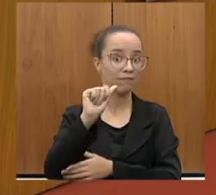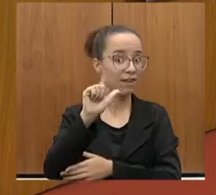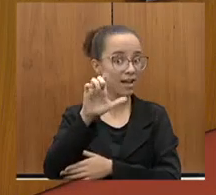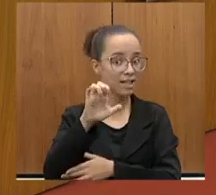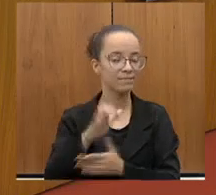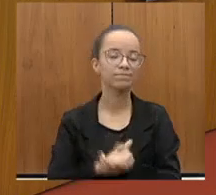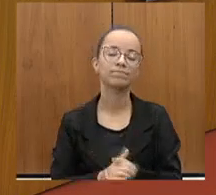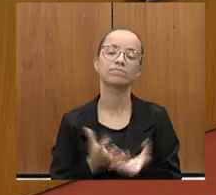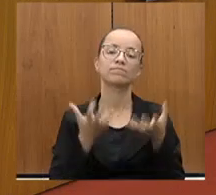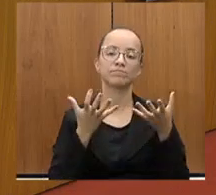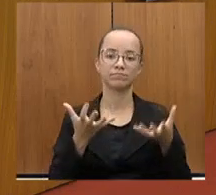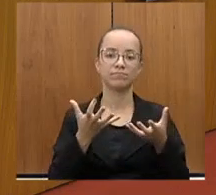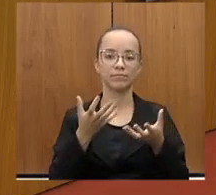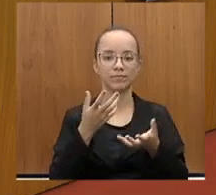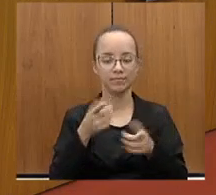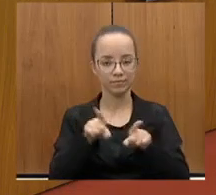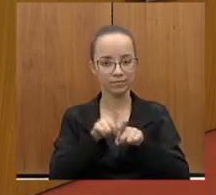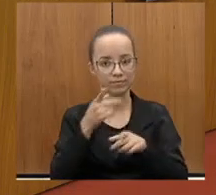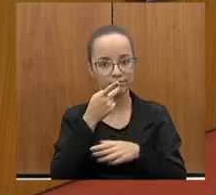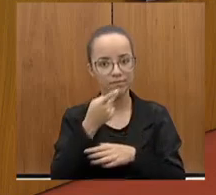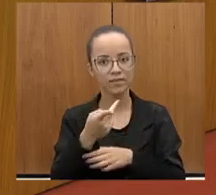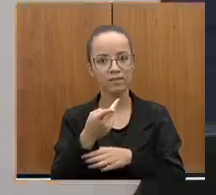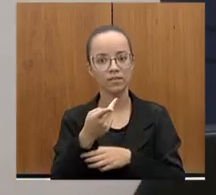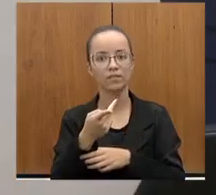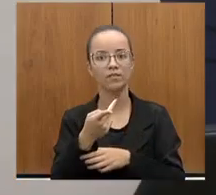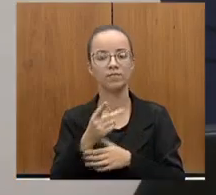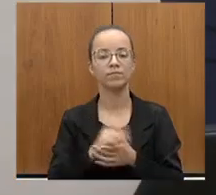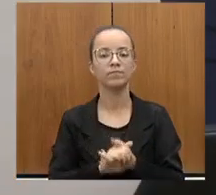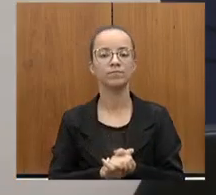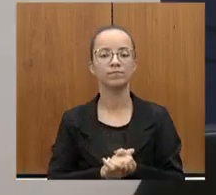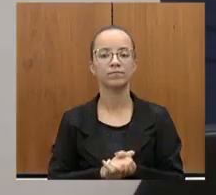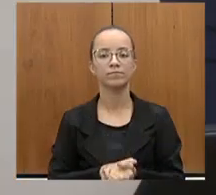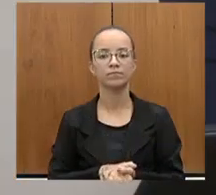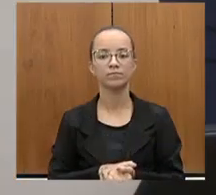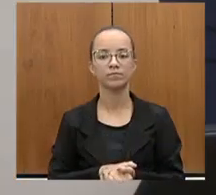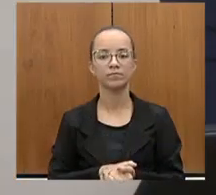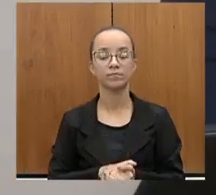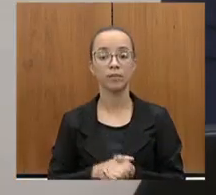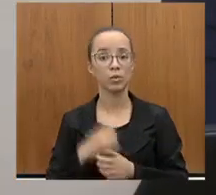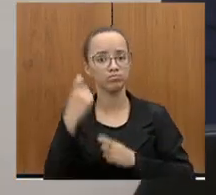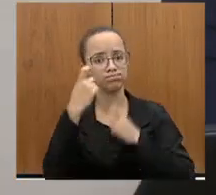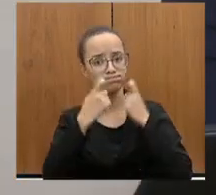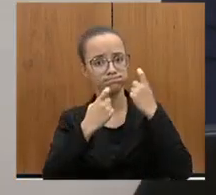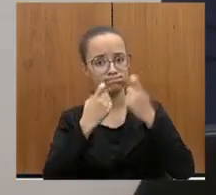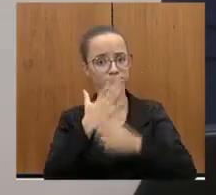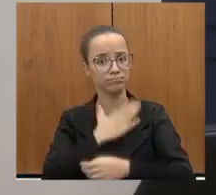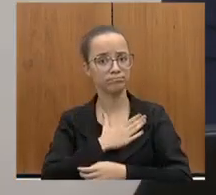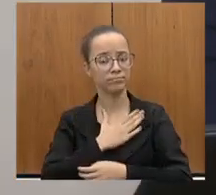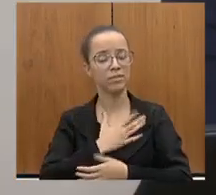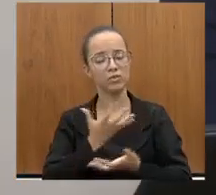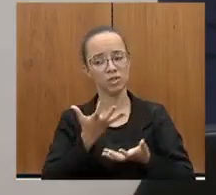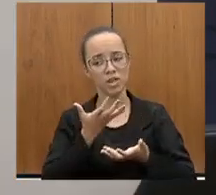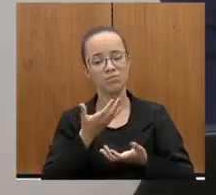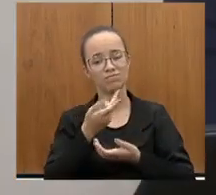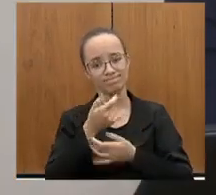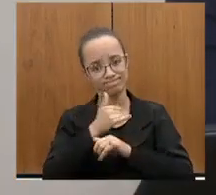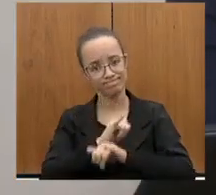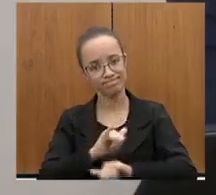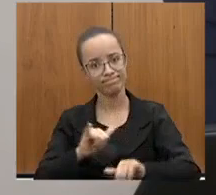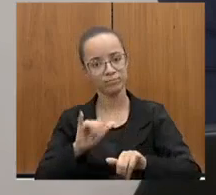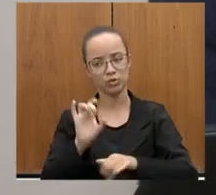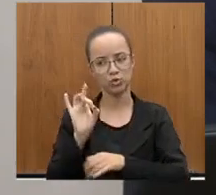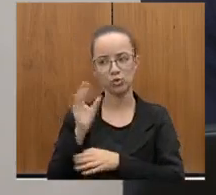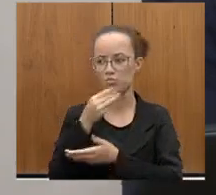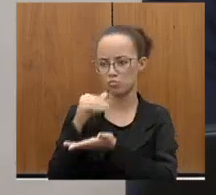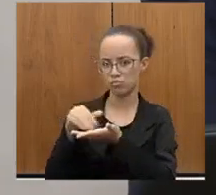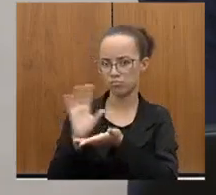Eu queria também dizer, nesse encerramento, a minha preocupação, e queria compartilhar, não apenas com